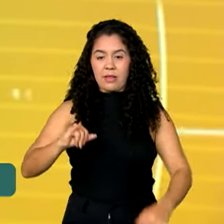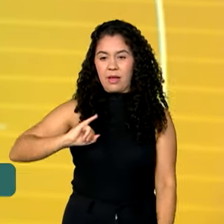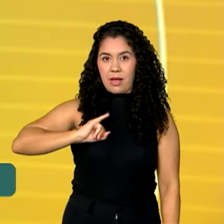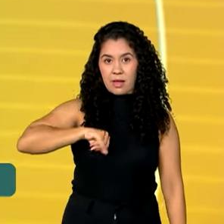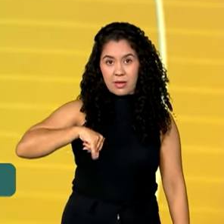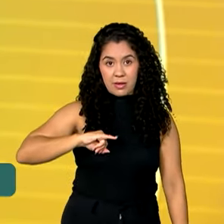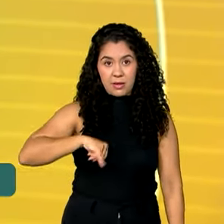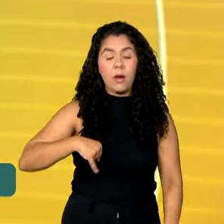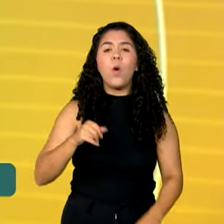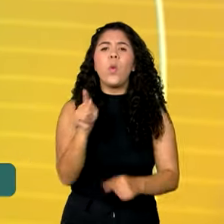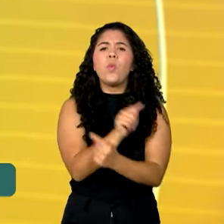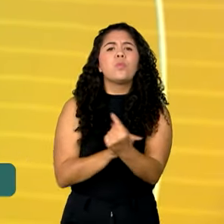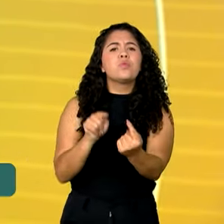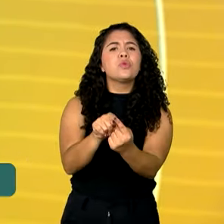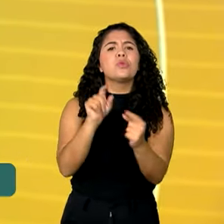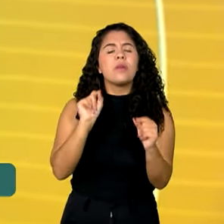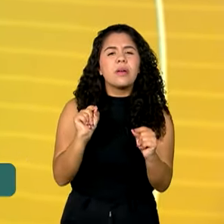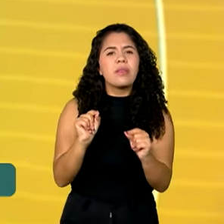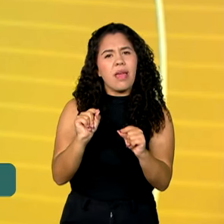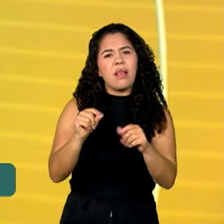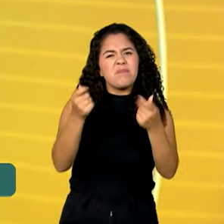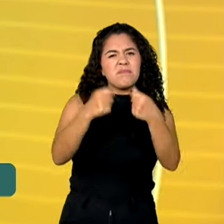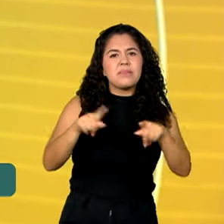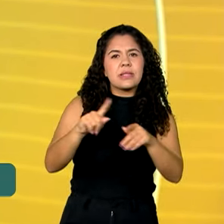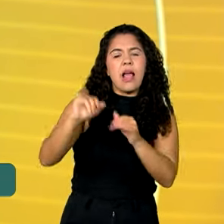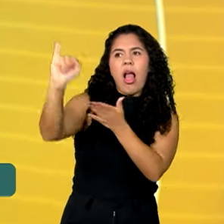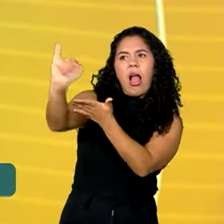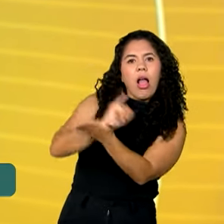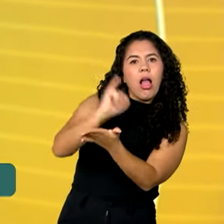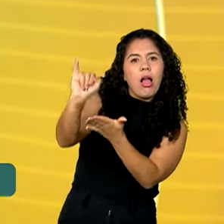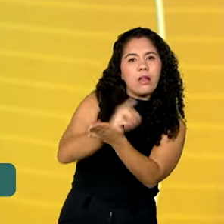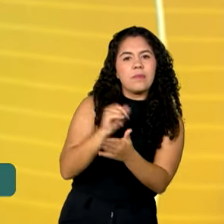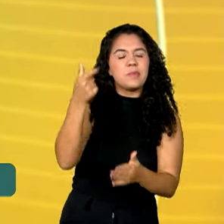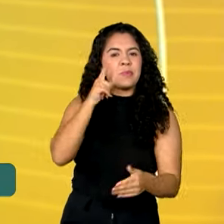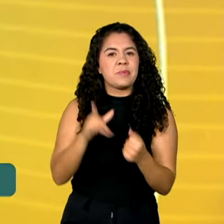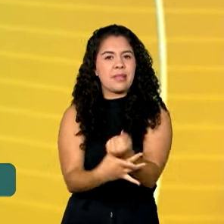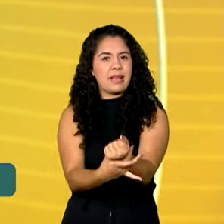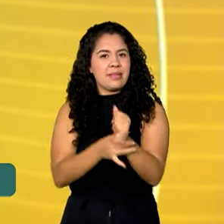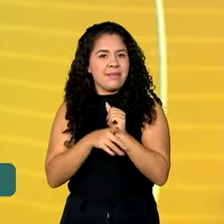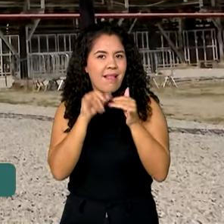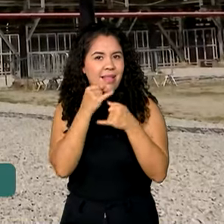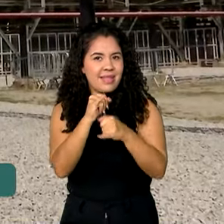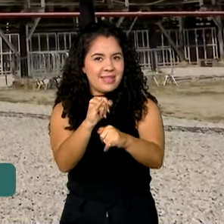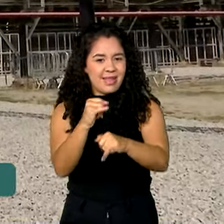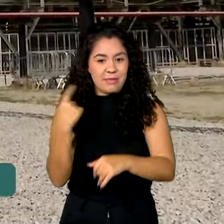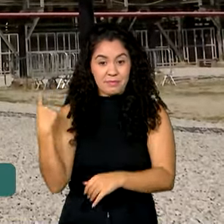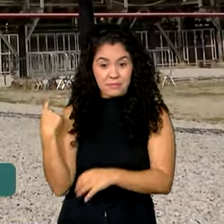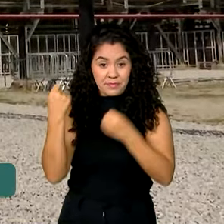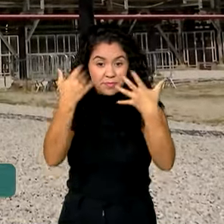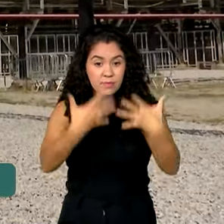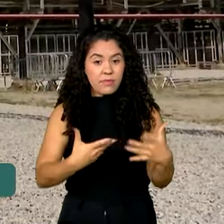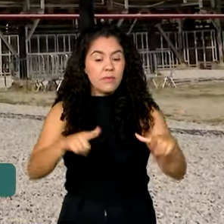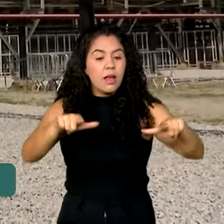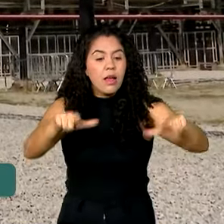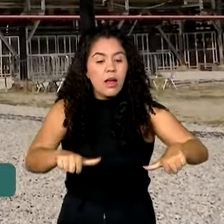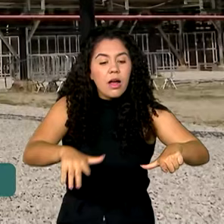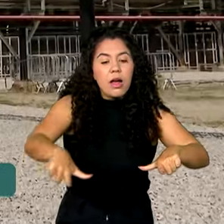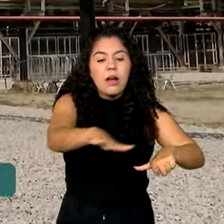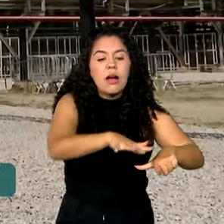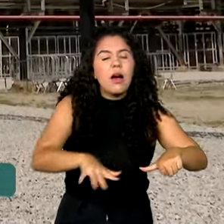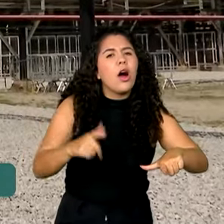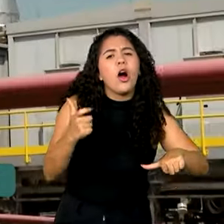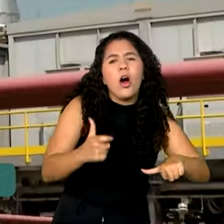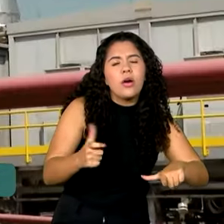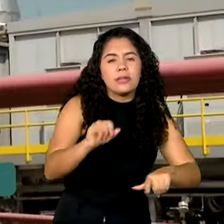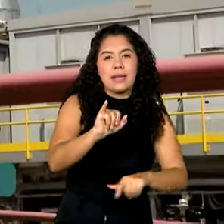é reduzir a dependência externa e garantir maior segurança energética. Localizado em Itaboraí, na